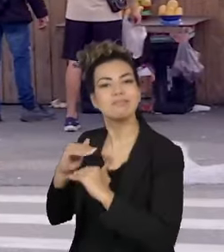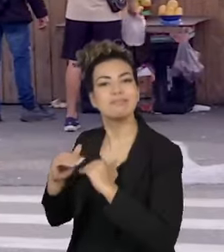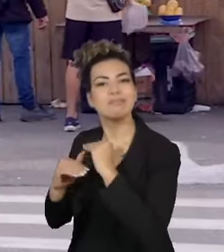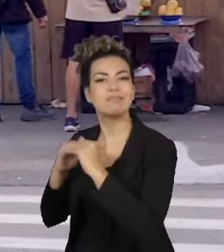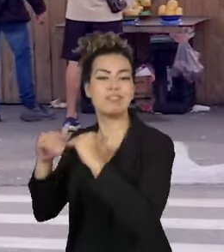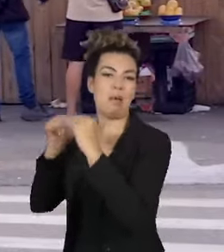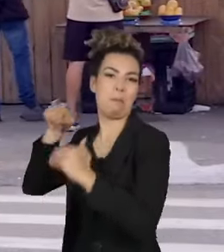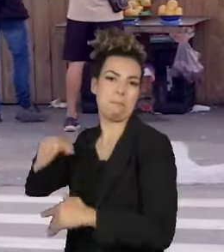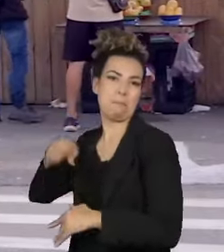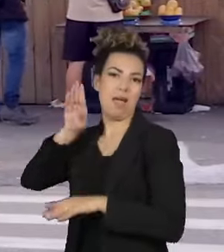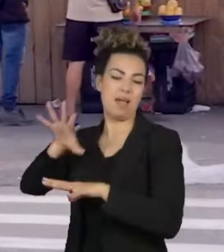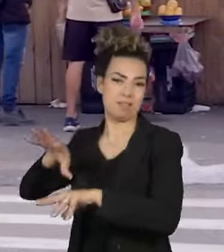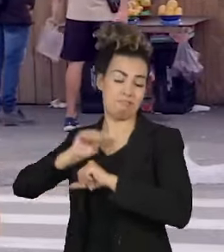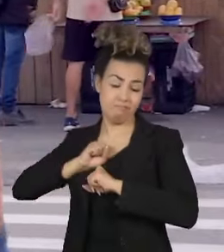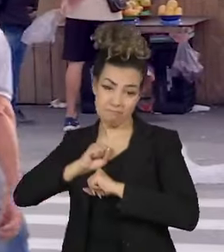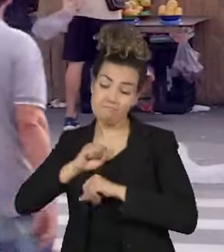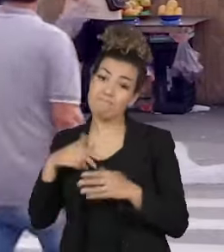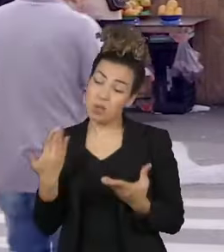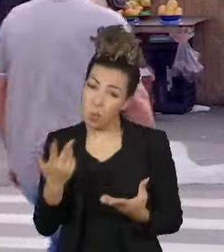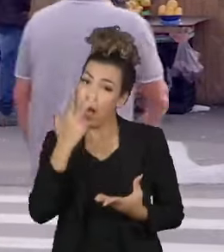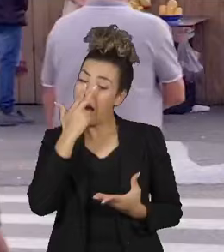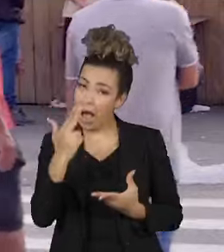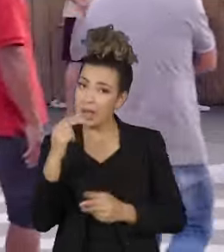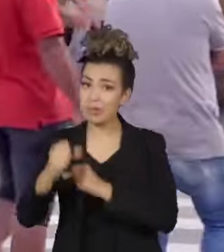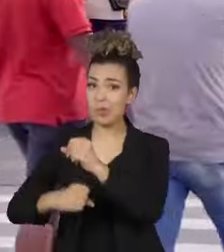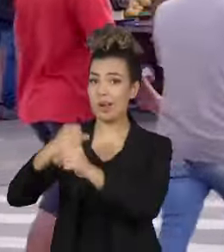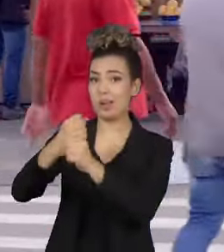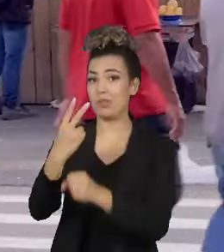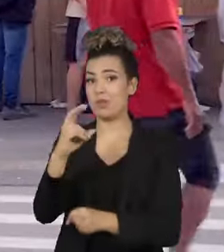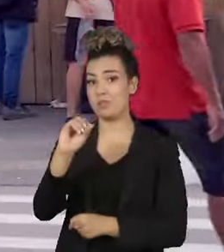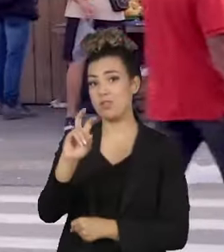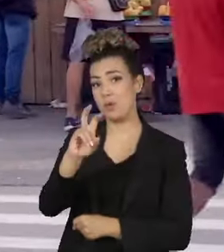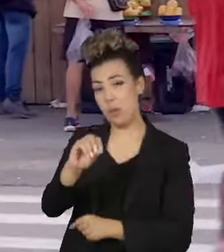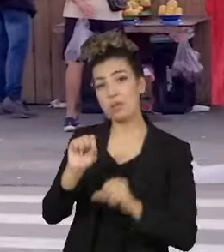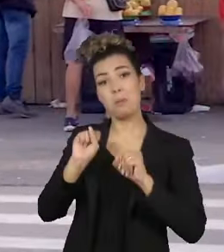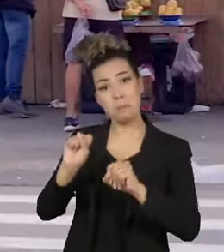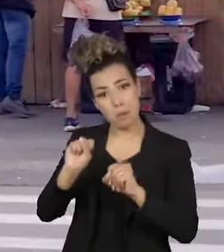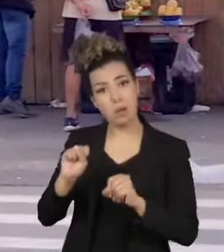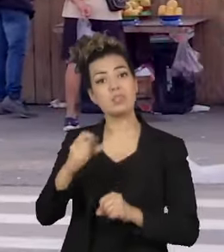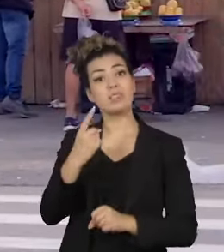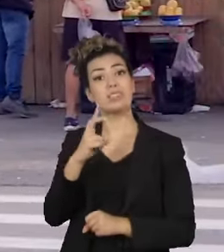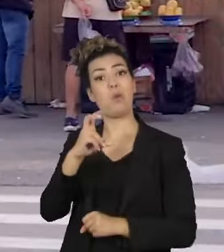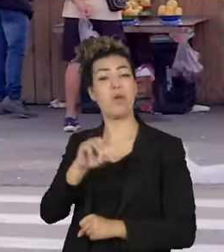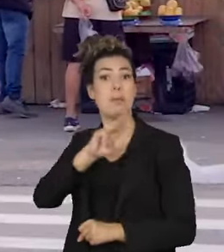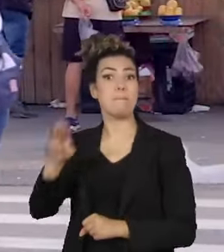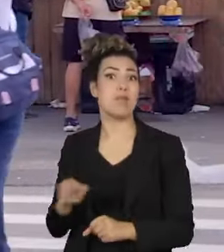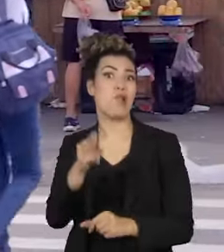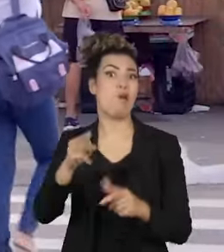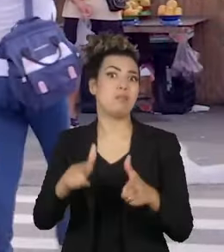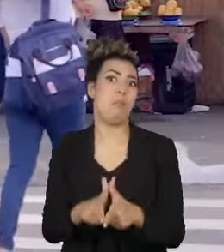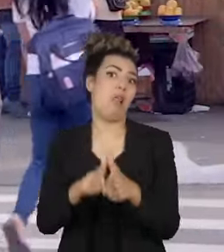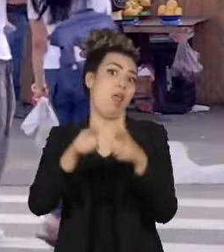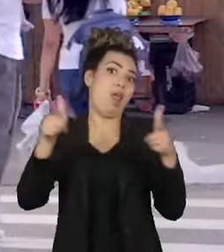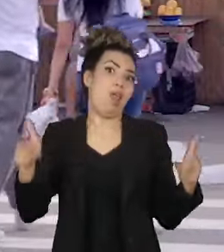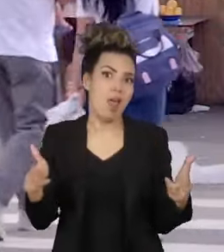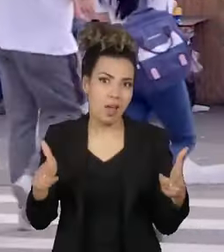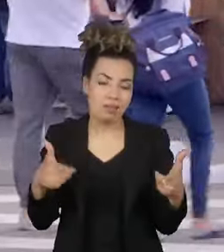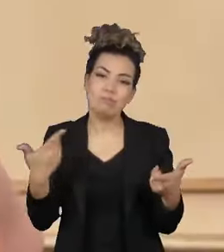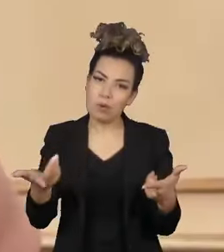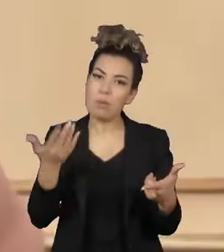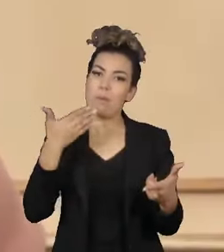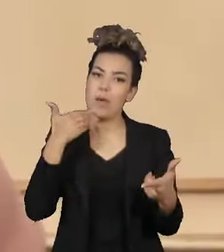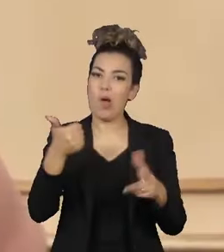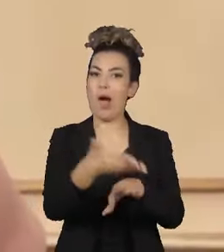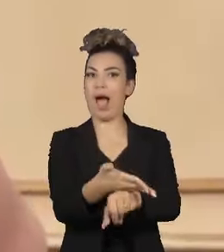ultrapasse 150 milhões em 2050. Começar a prevenção o quanto antes é fundamental.